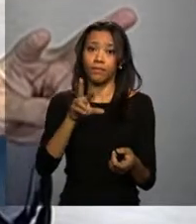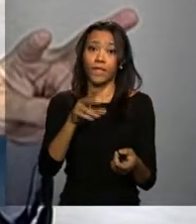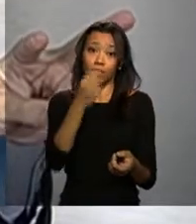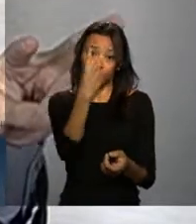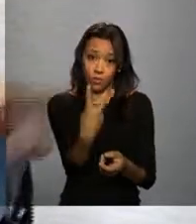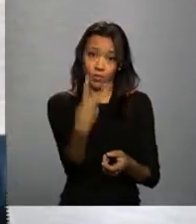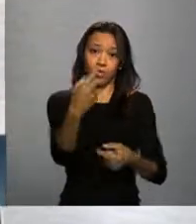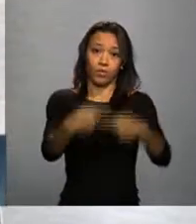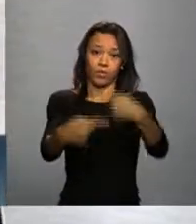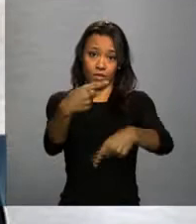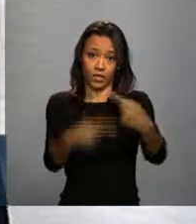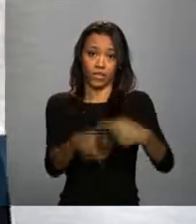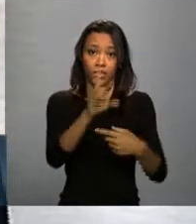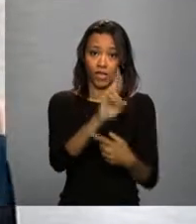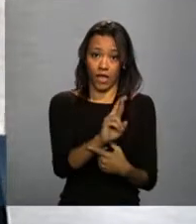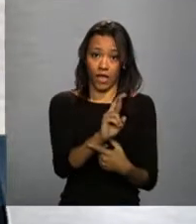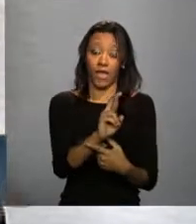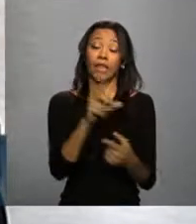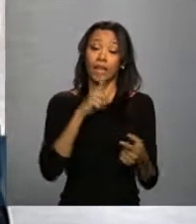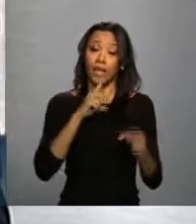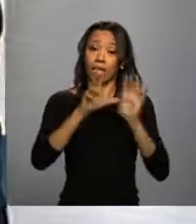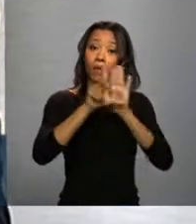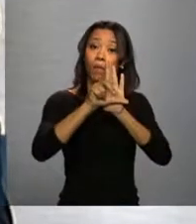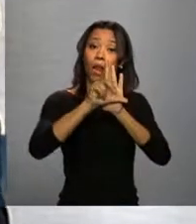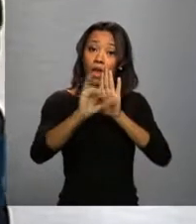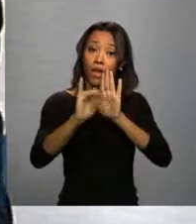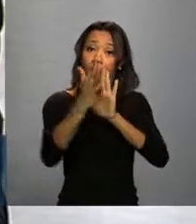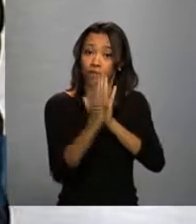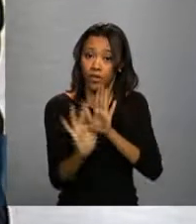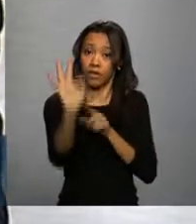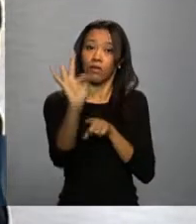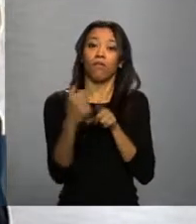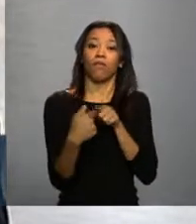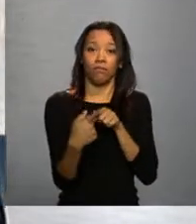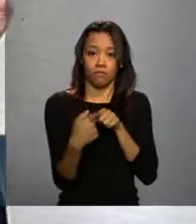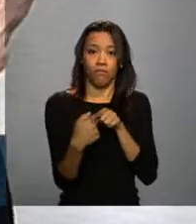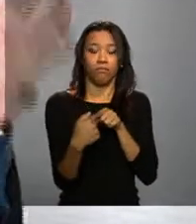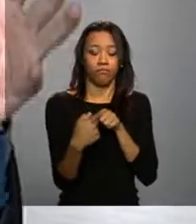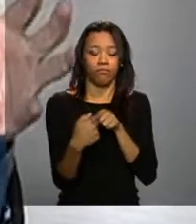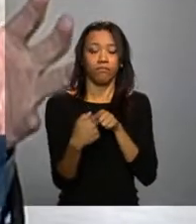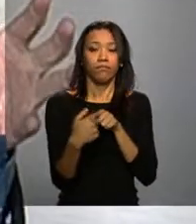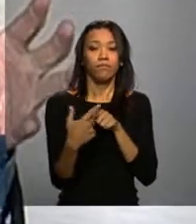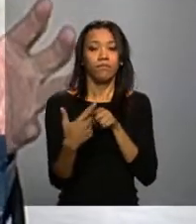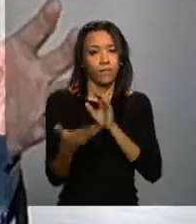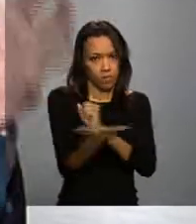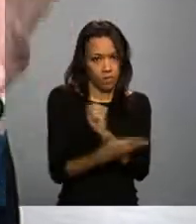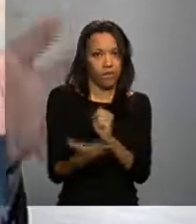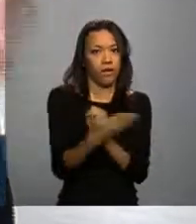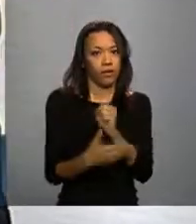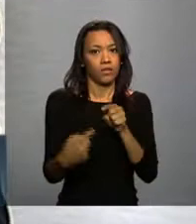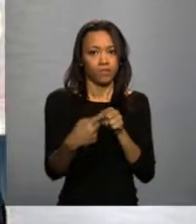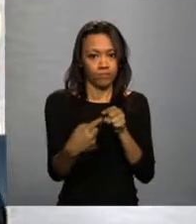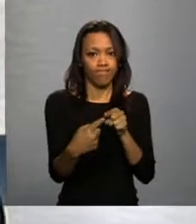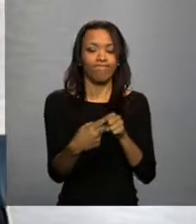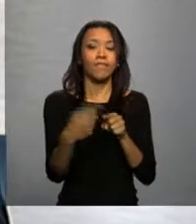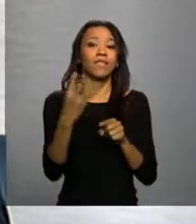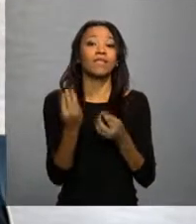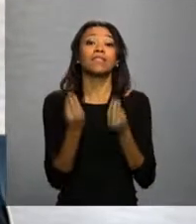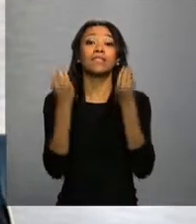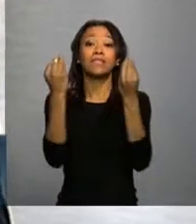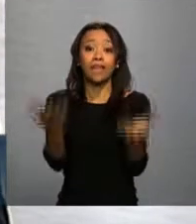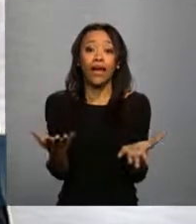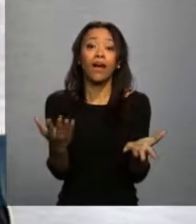políticas, por quê? Porque tem uma lei federal, enfim, tem uma fundamentação legal que dá atribuições